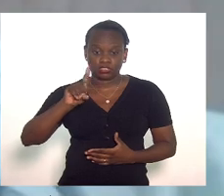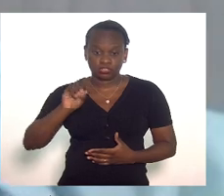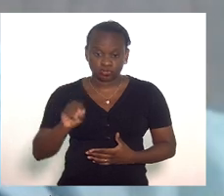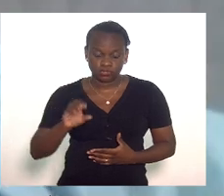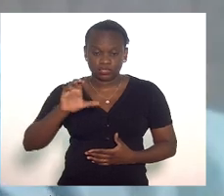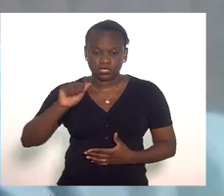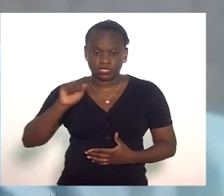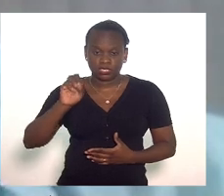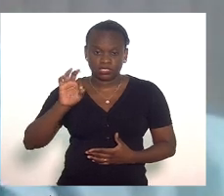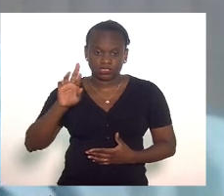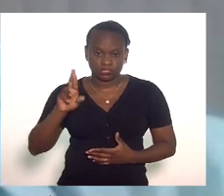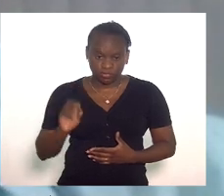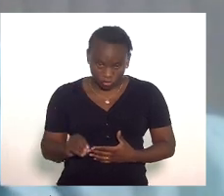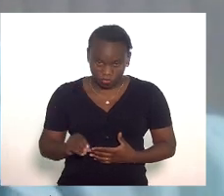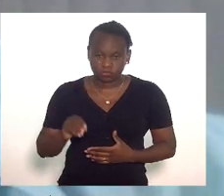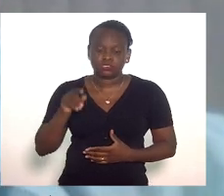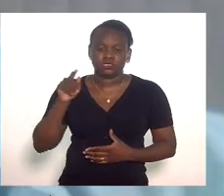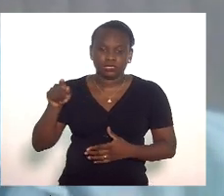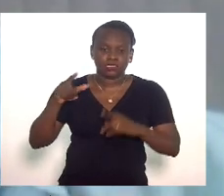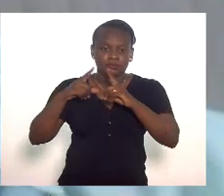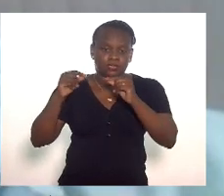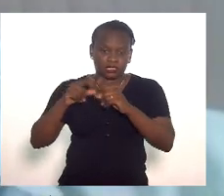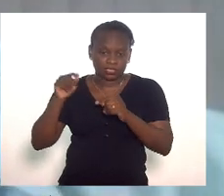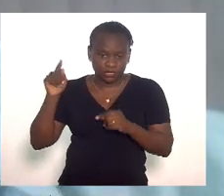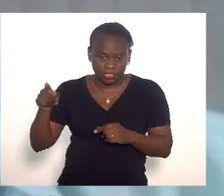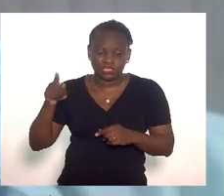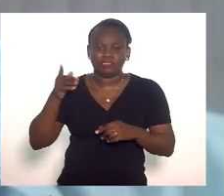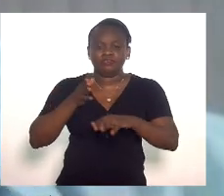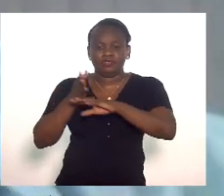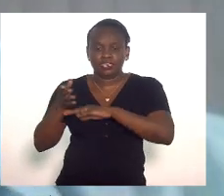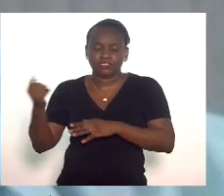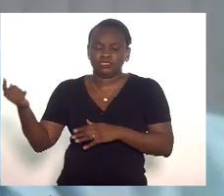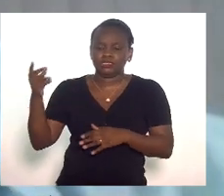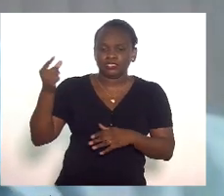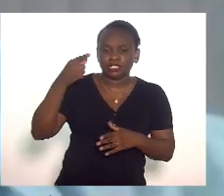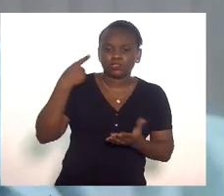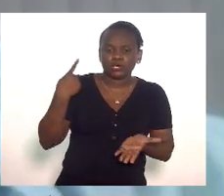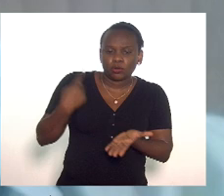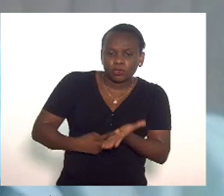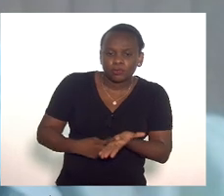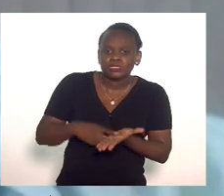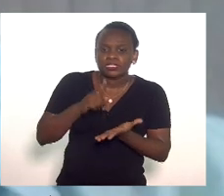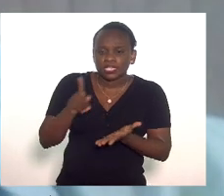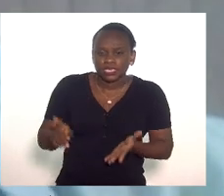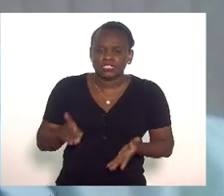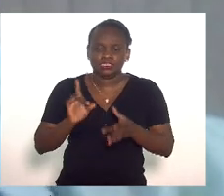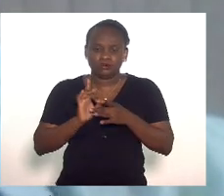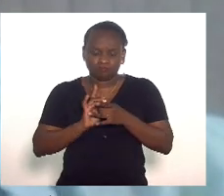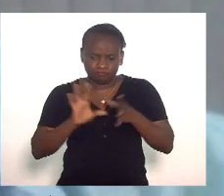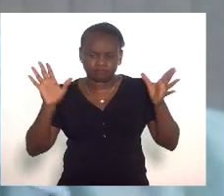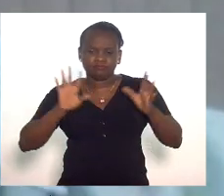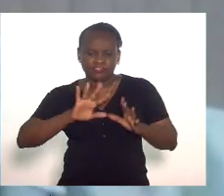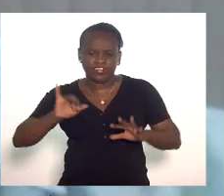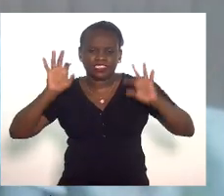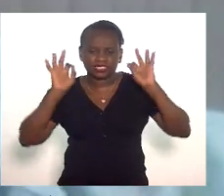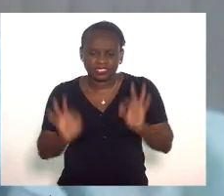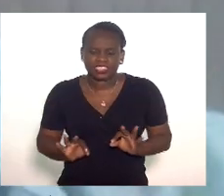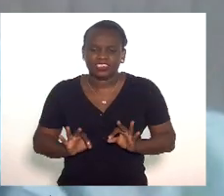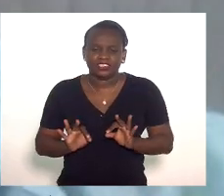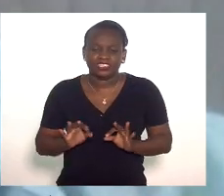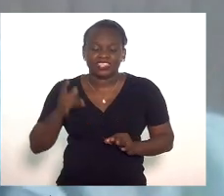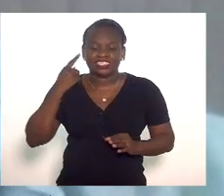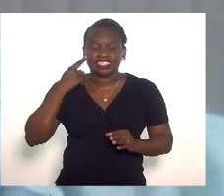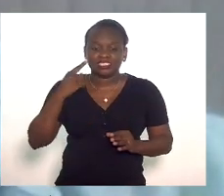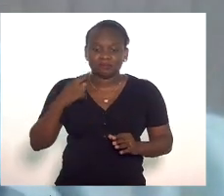numa vinda de Brasília sai de lá com o compromisso que esses leitos seriam disponibilizados e essa